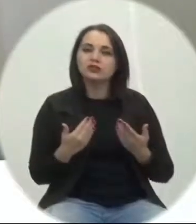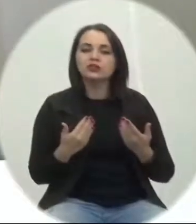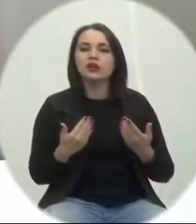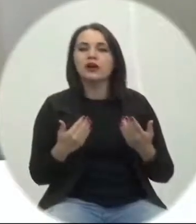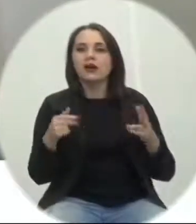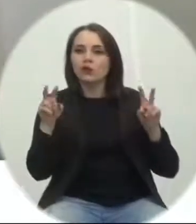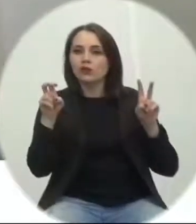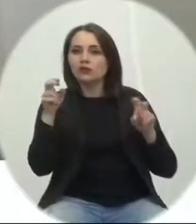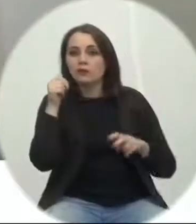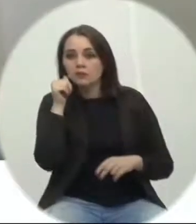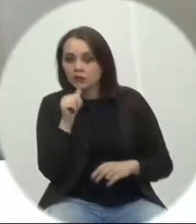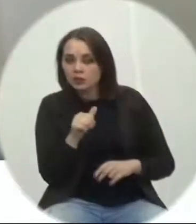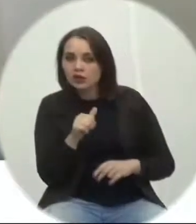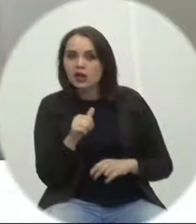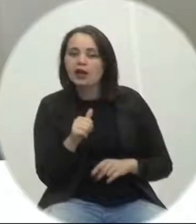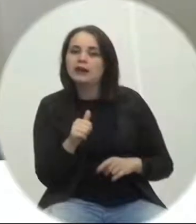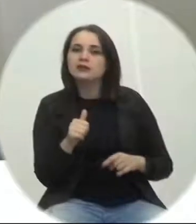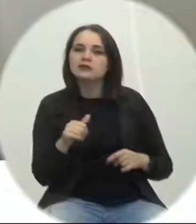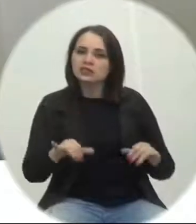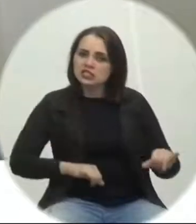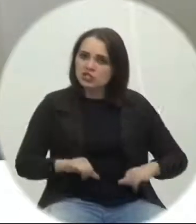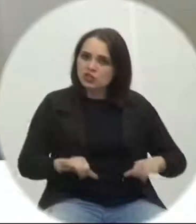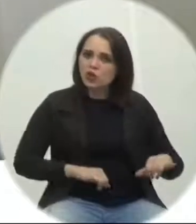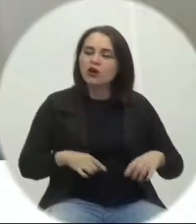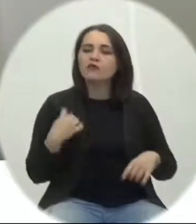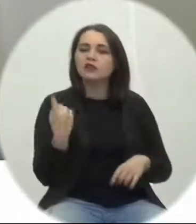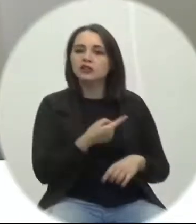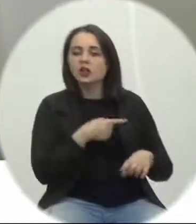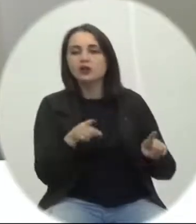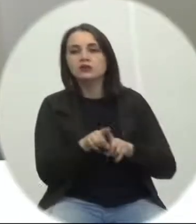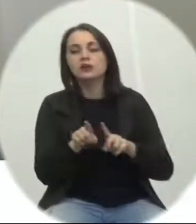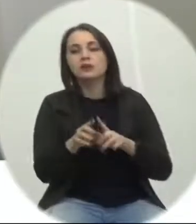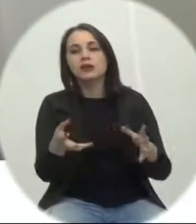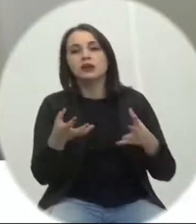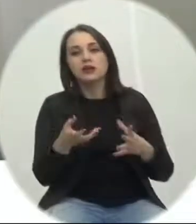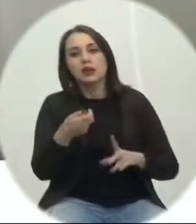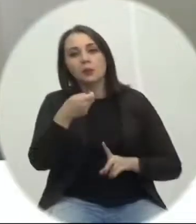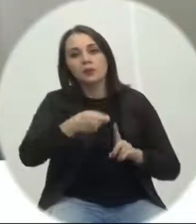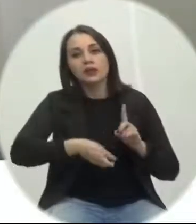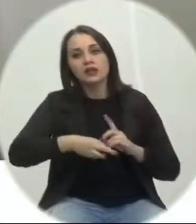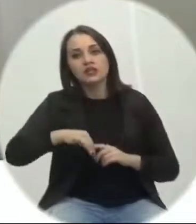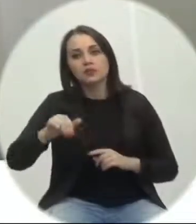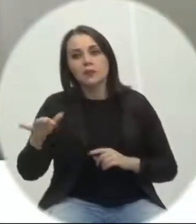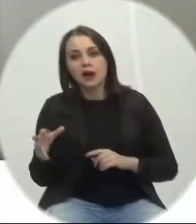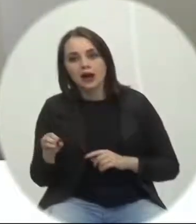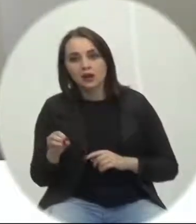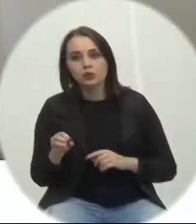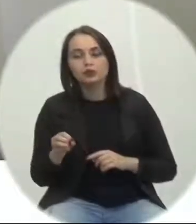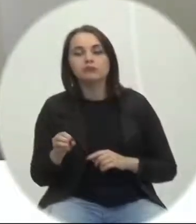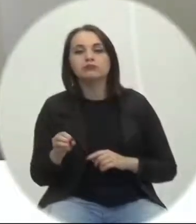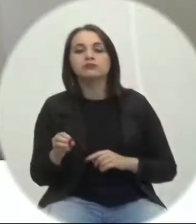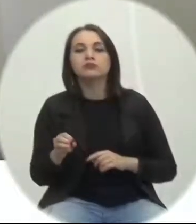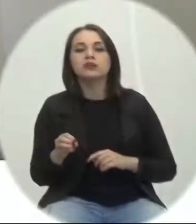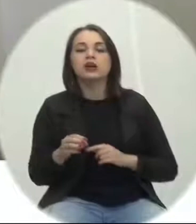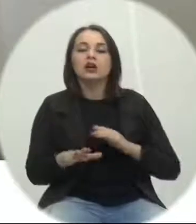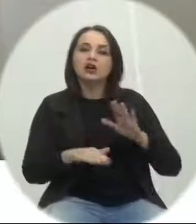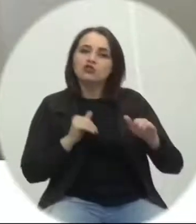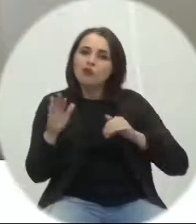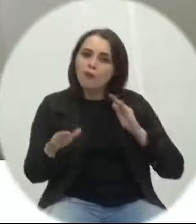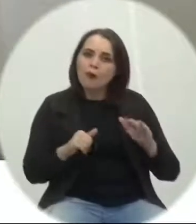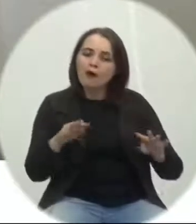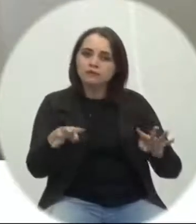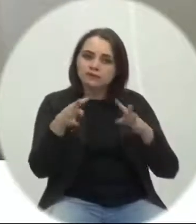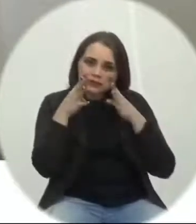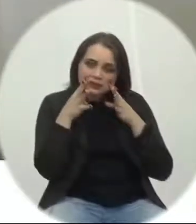né vítimas né e nós também queremos no mês de maio trazer essa matéria e